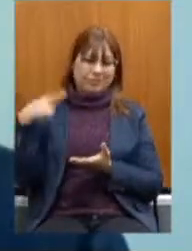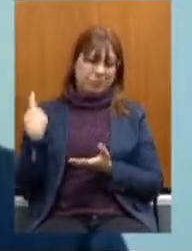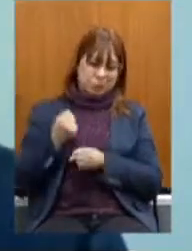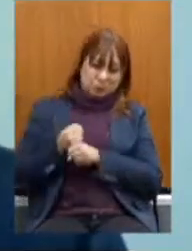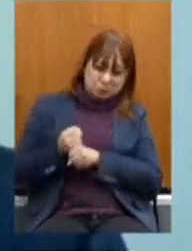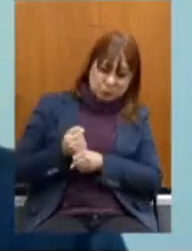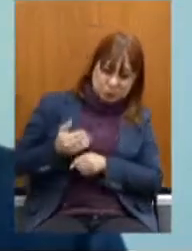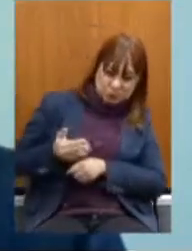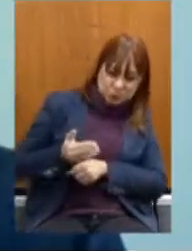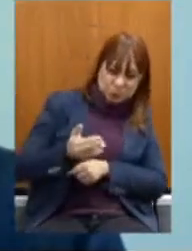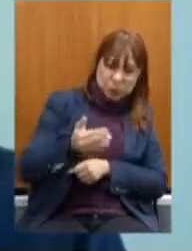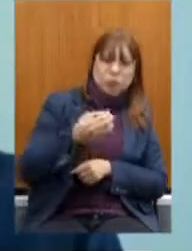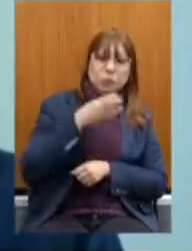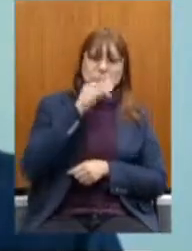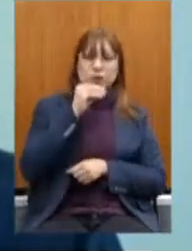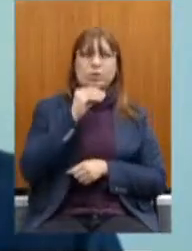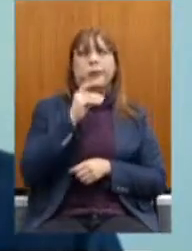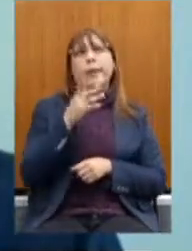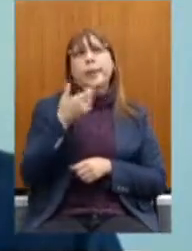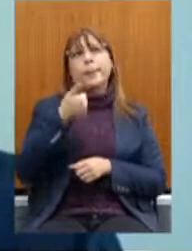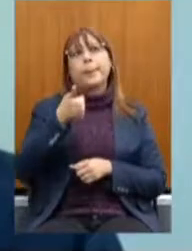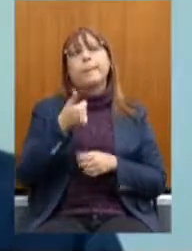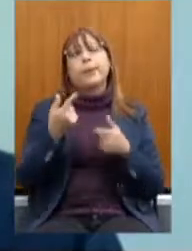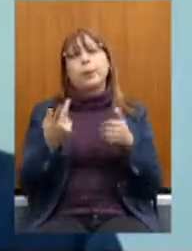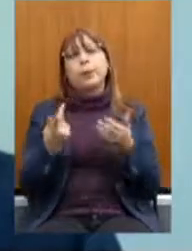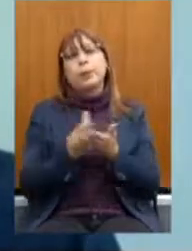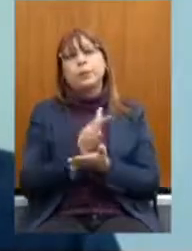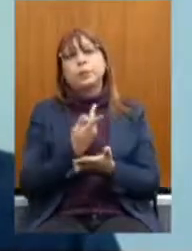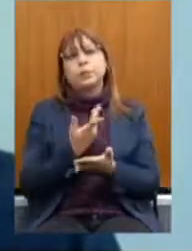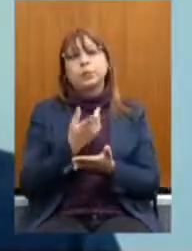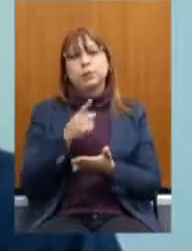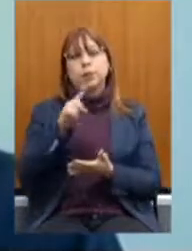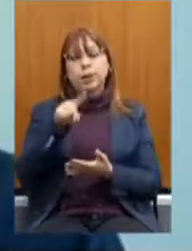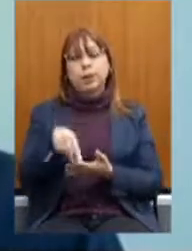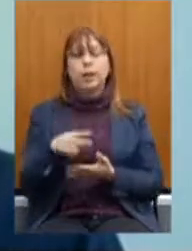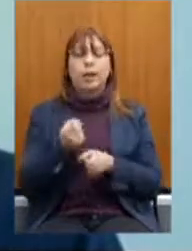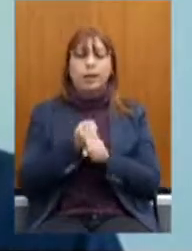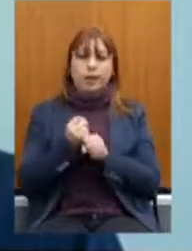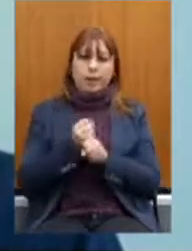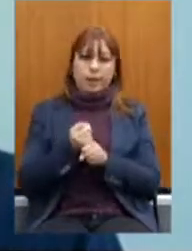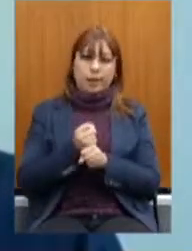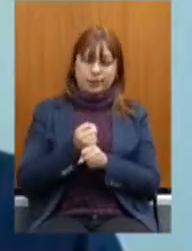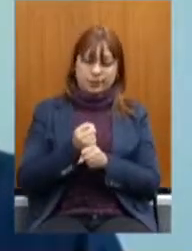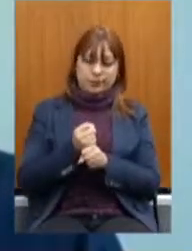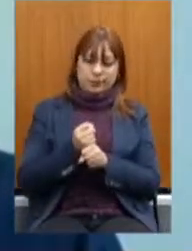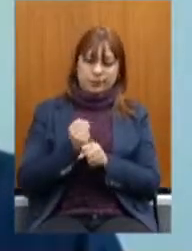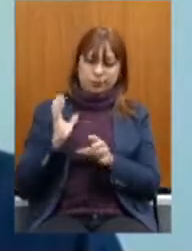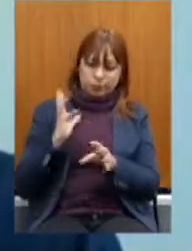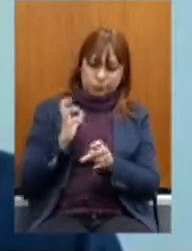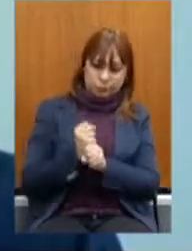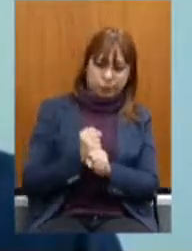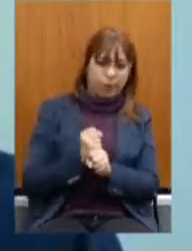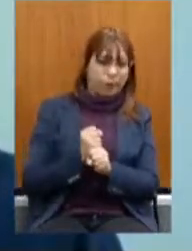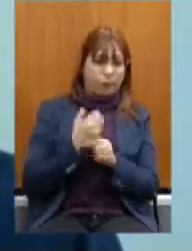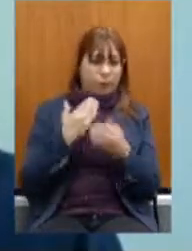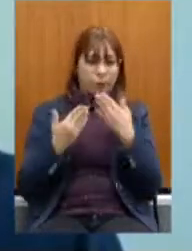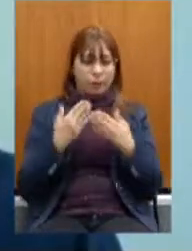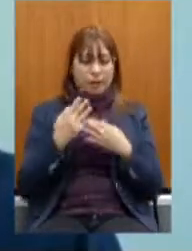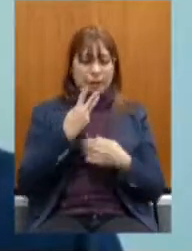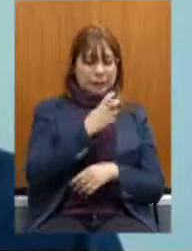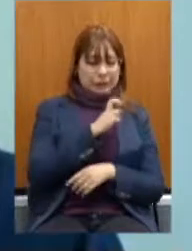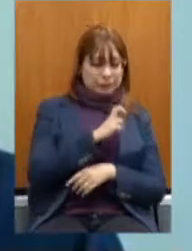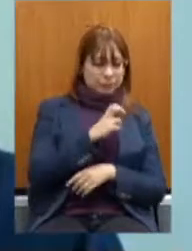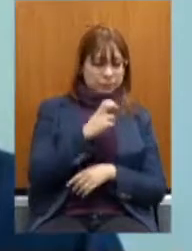Mais Da soma De ano Com o tempo De aposentadoria 35